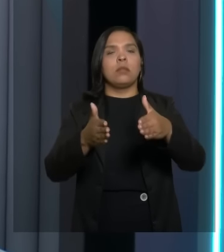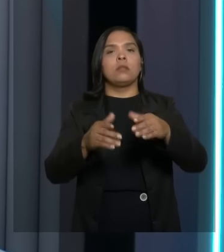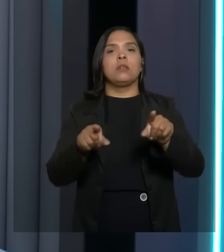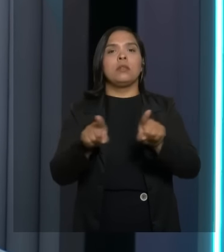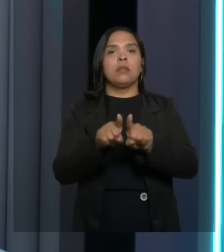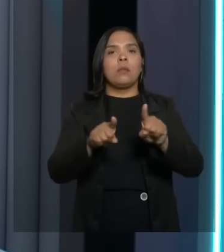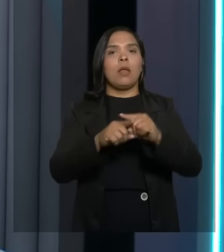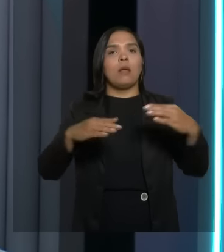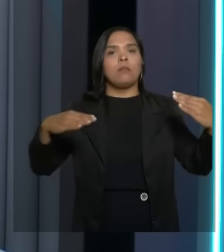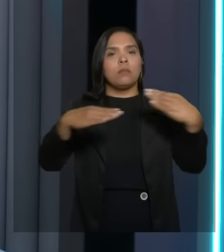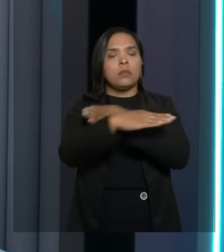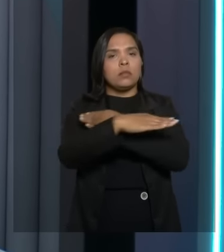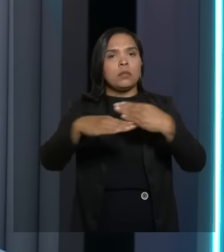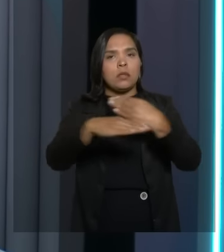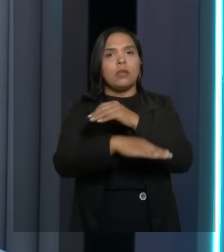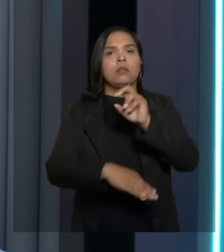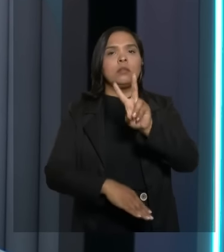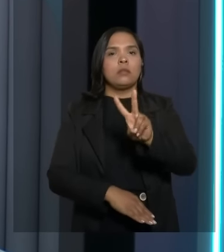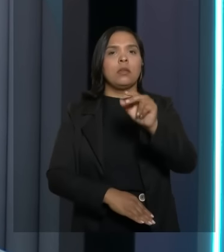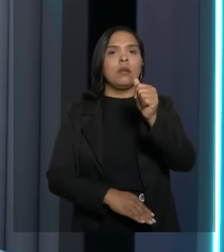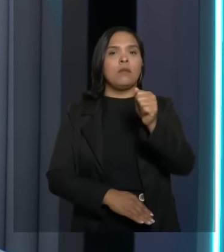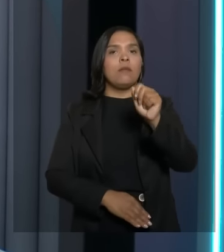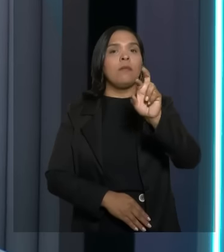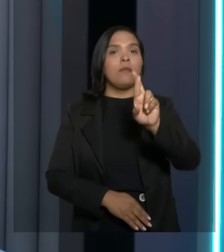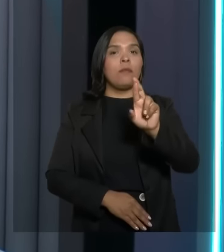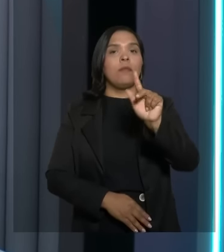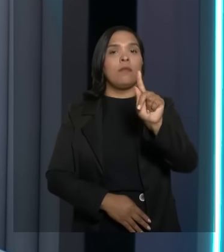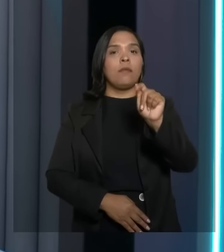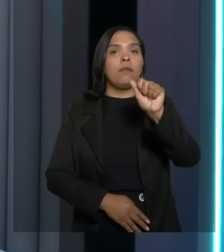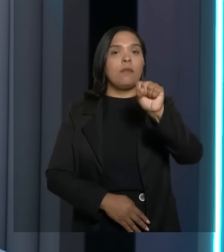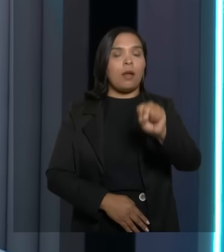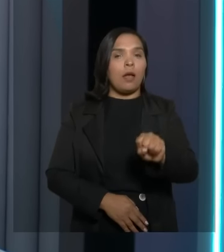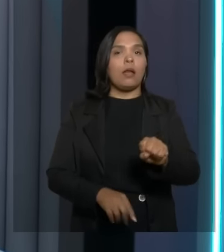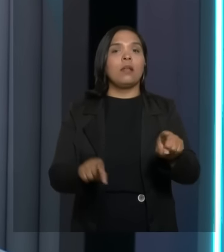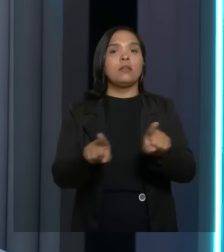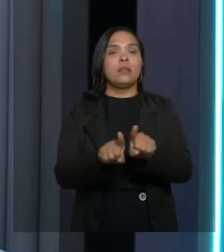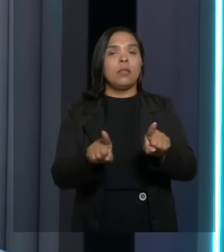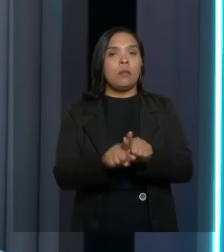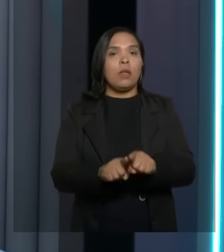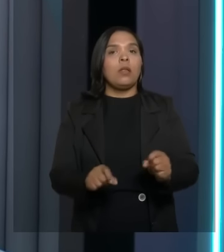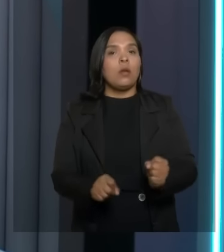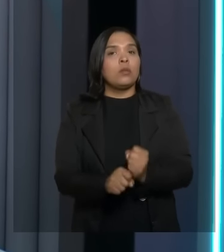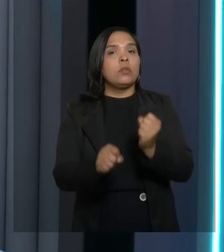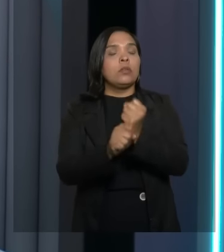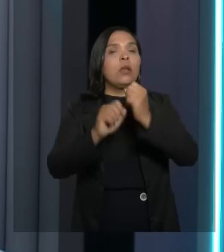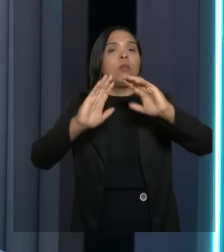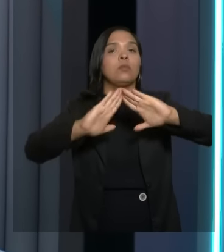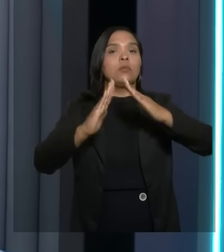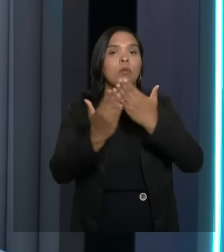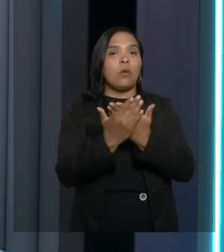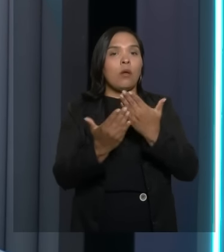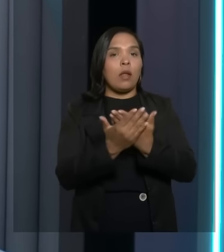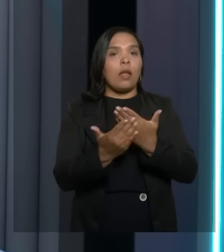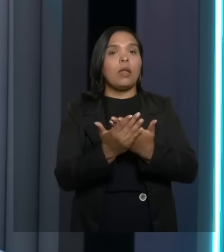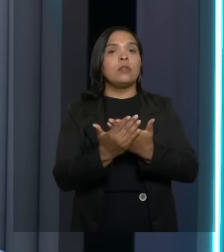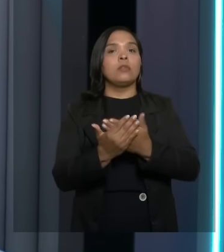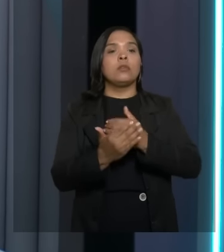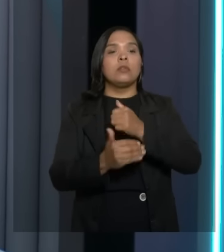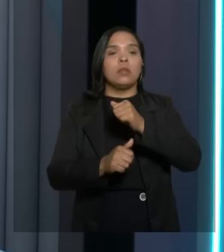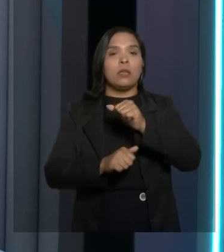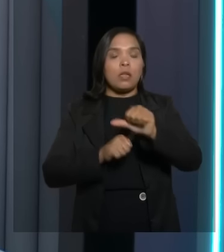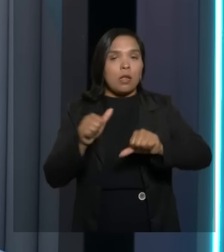Vargas, 144 milhões na construção de colégios e reformas também de outros colégios,